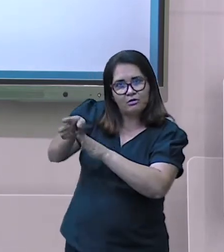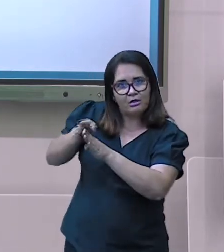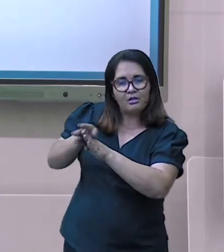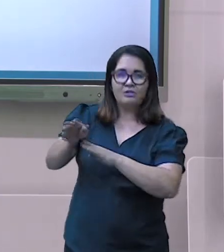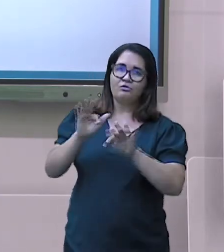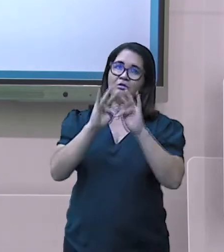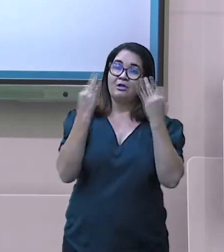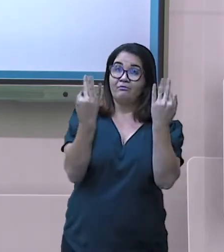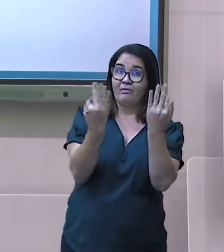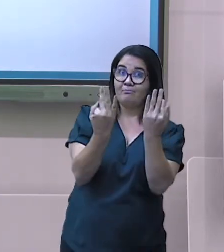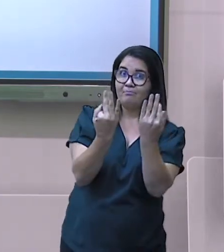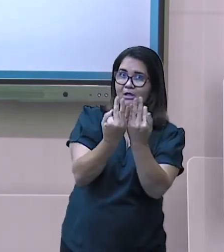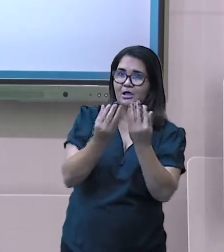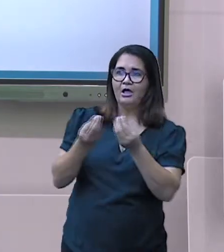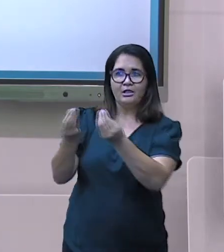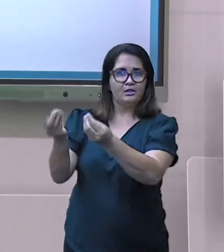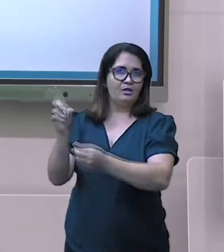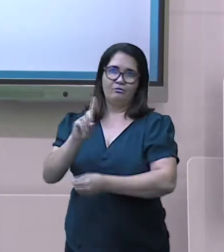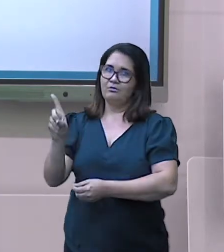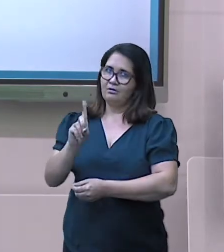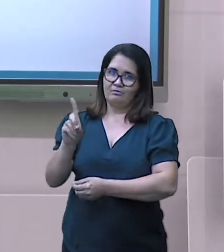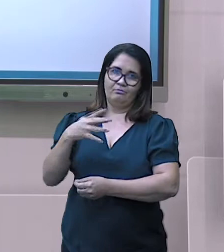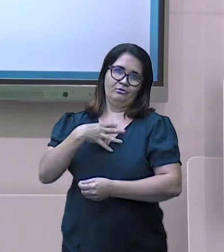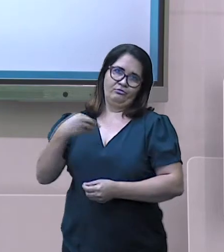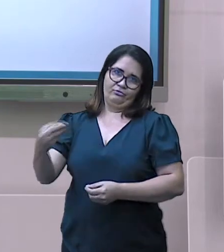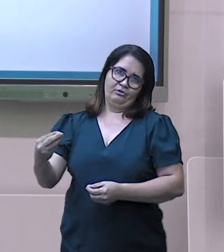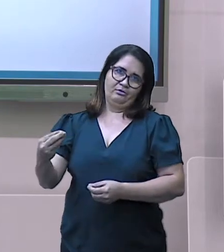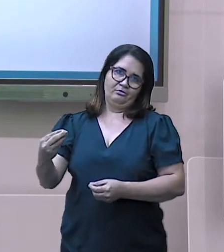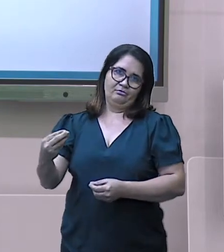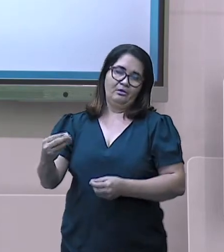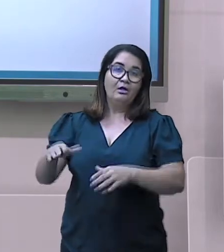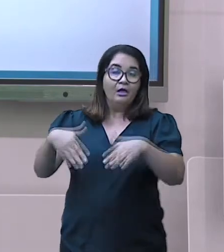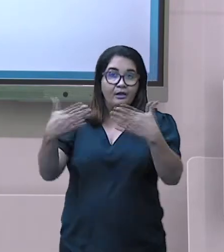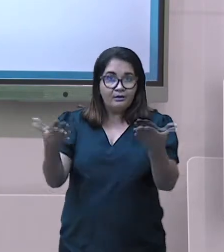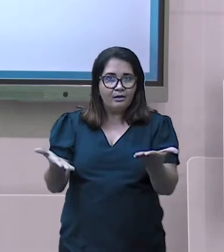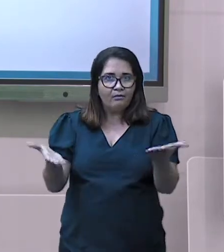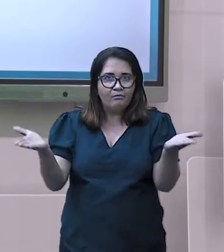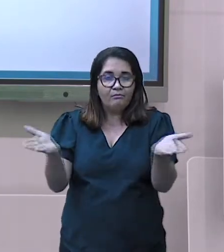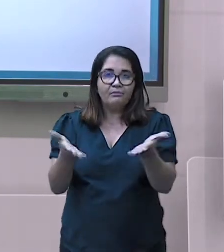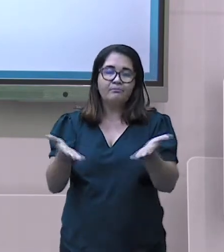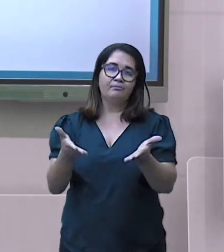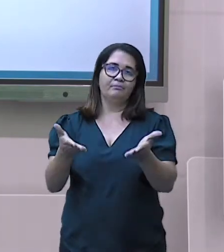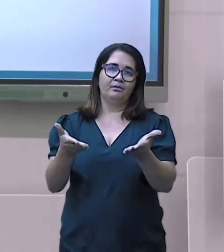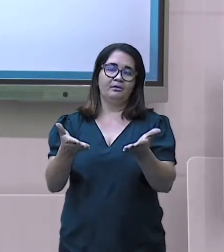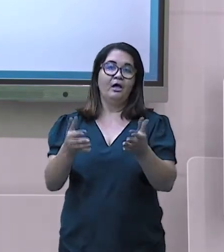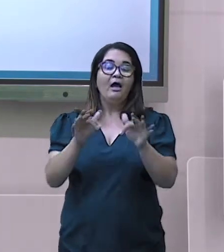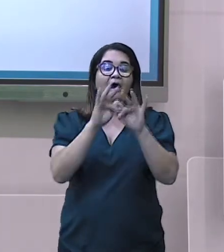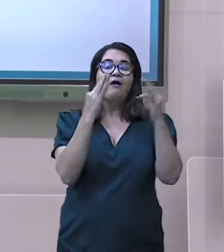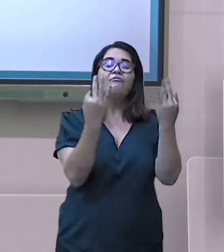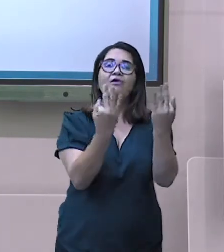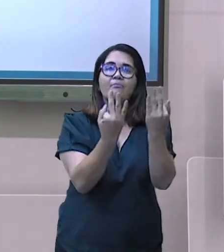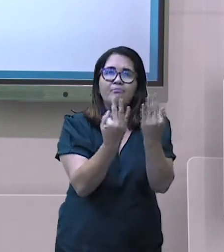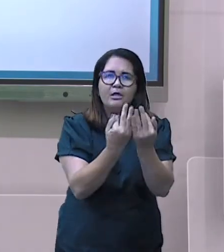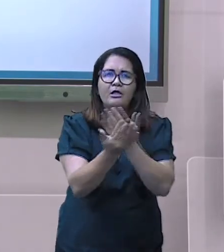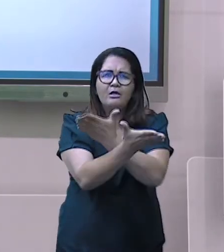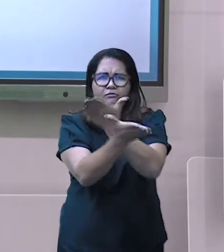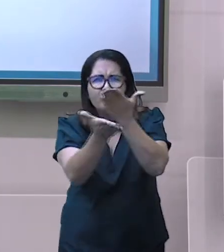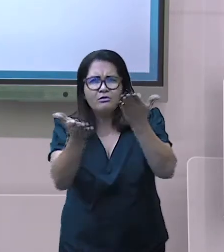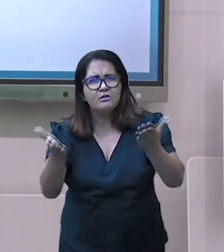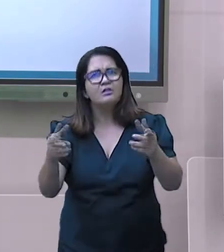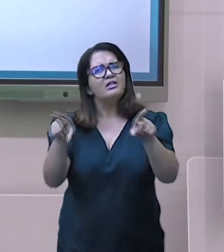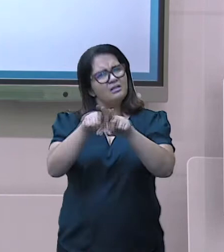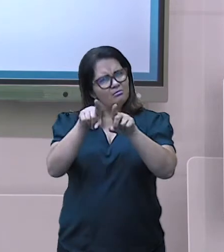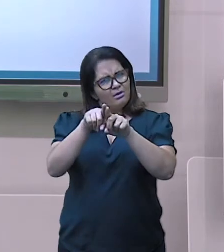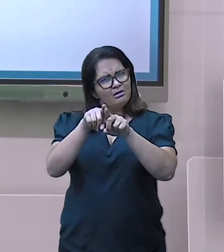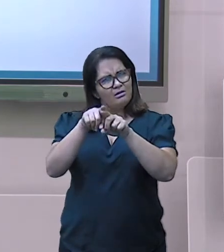Assim como você ensina o seu filho a realizar tarefas simples, domésticas, como varrer